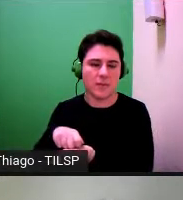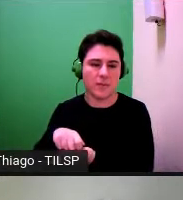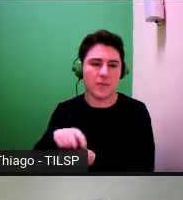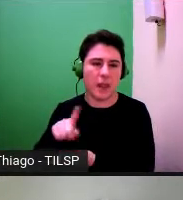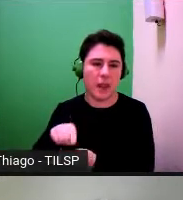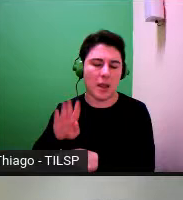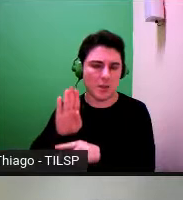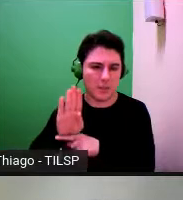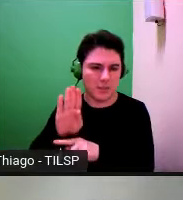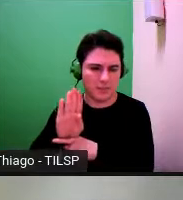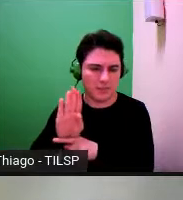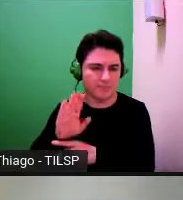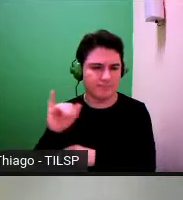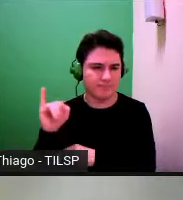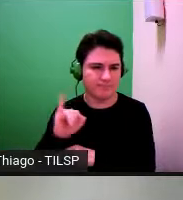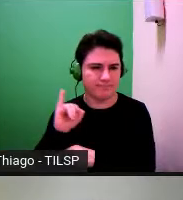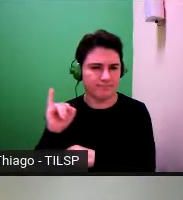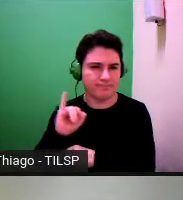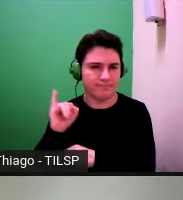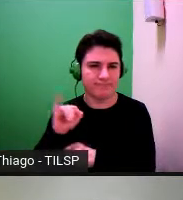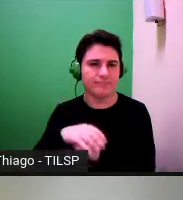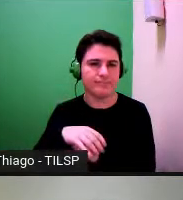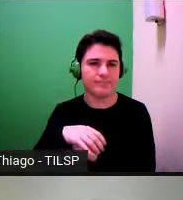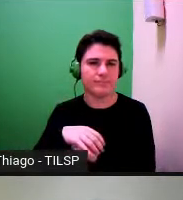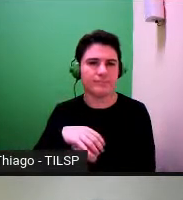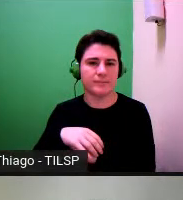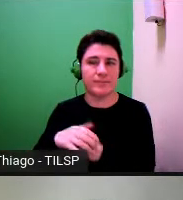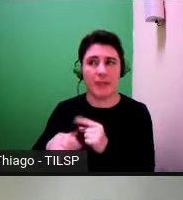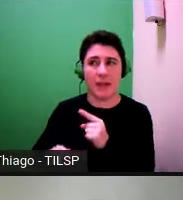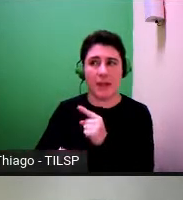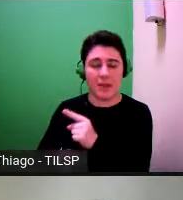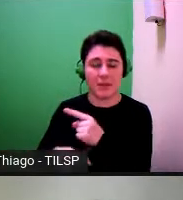contributo essencial portanto estes elementos